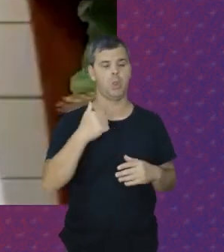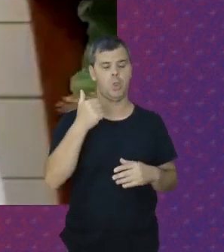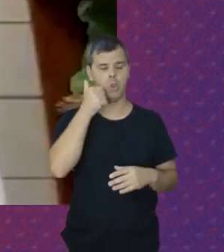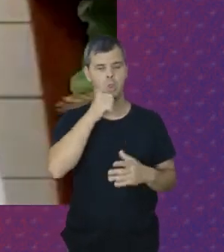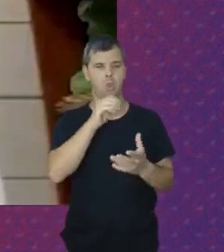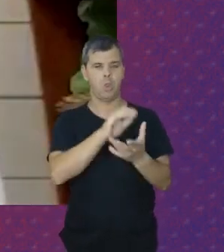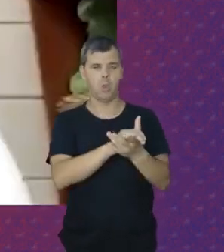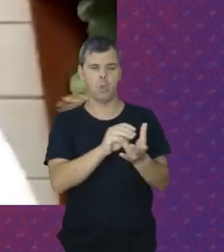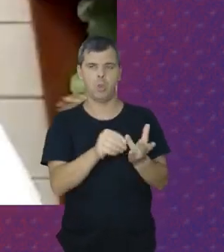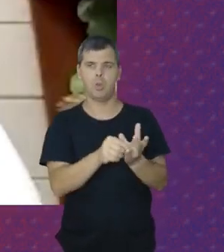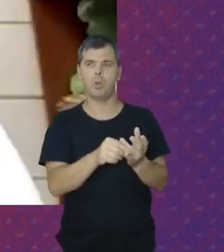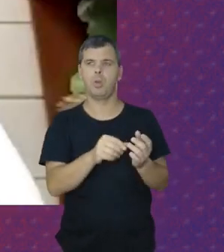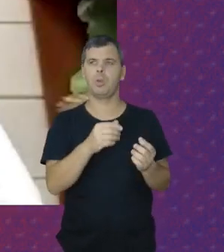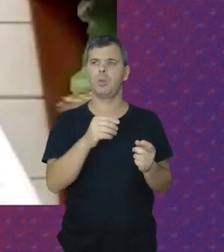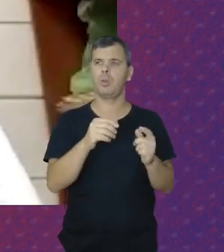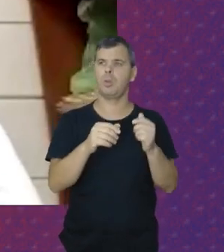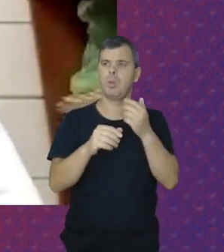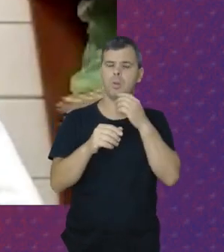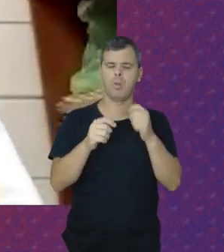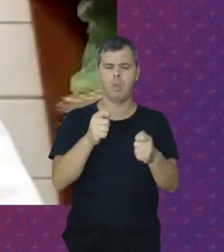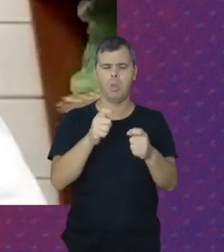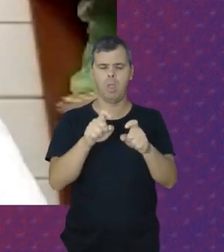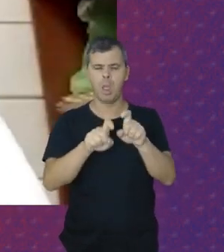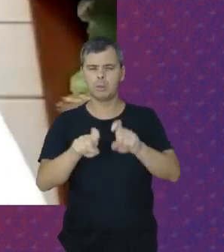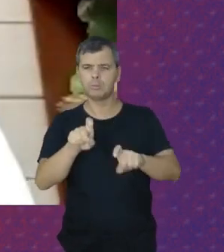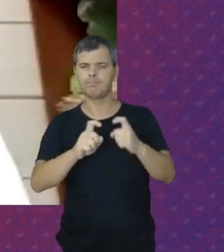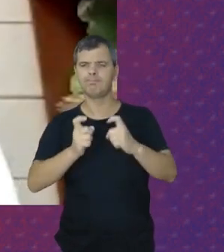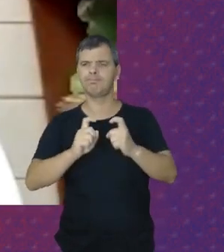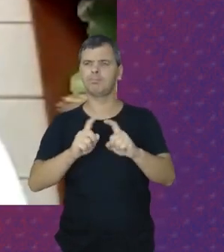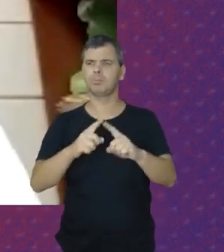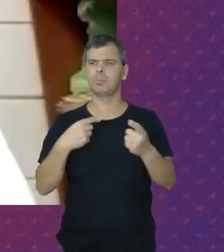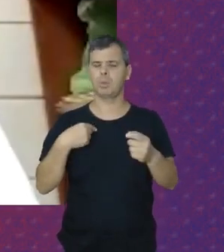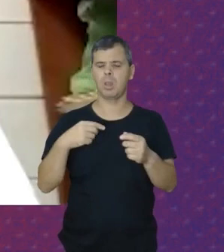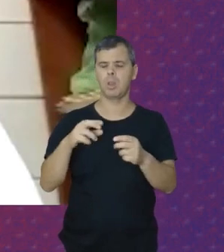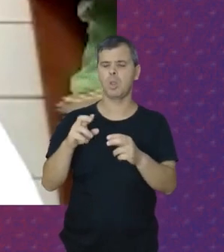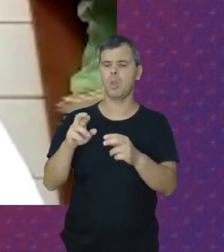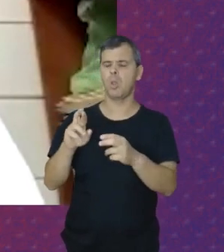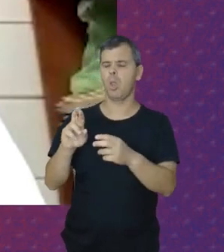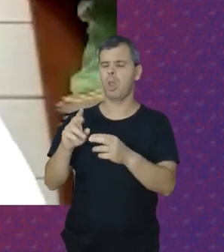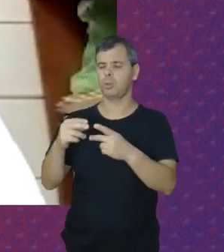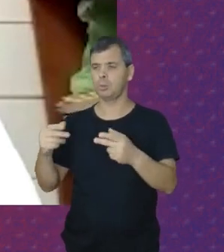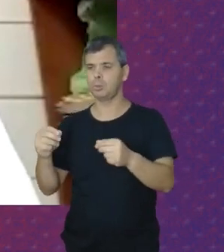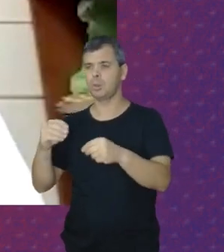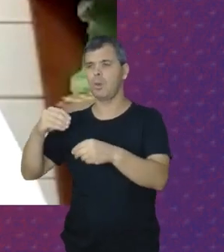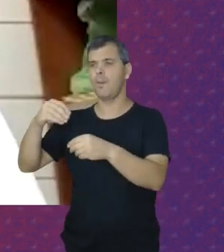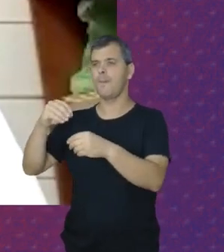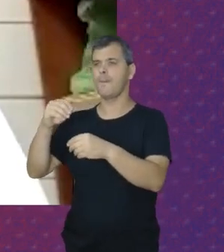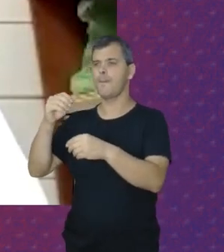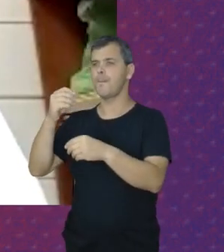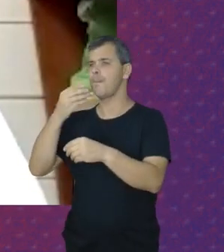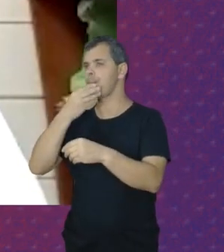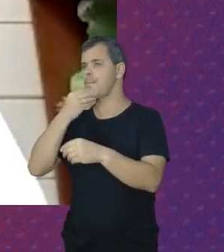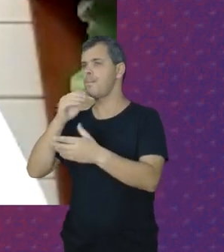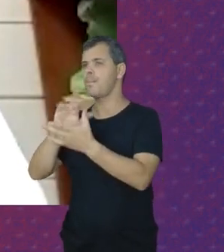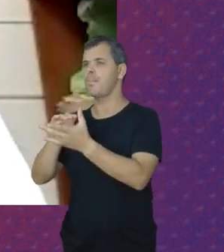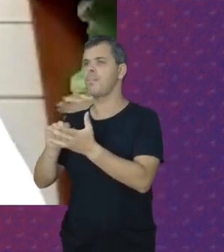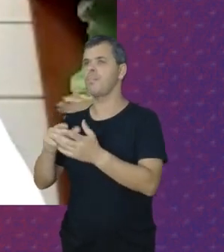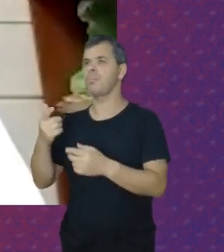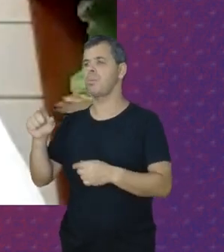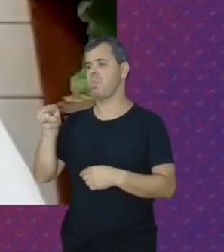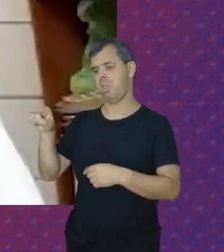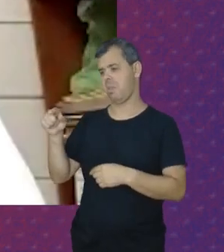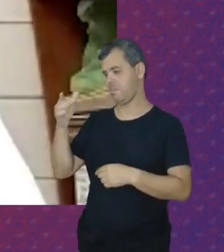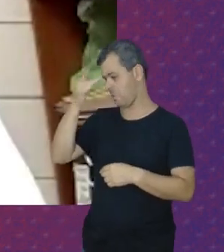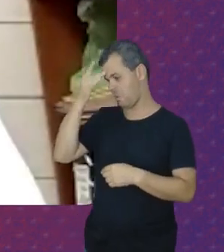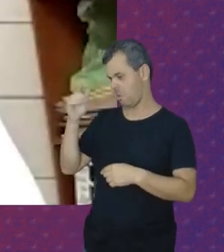Administrando Os recursos Que o marido Coloca dentro De casa Muitas vezes As pessoas dizem assim Ah, a pulana